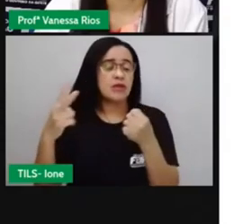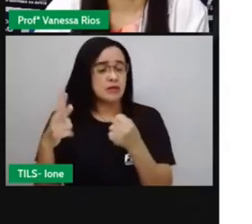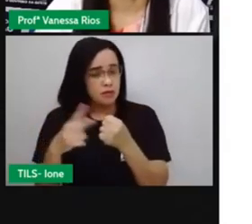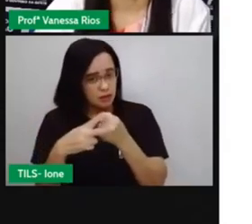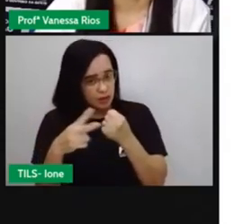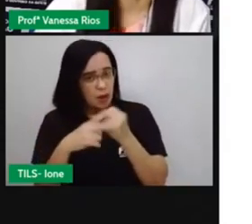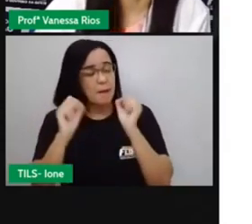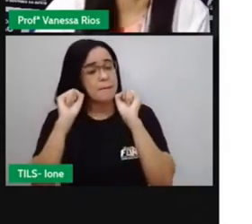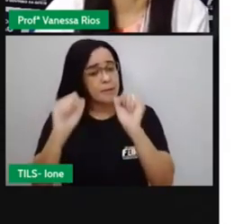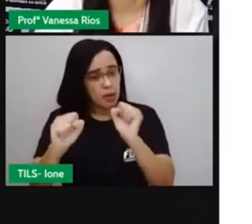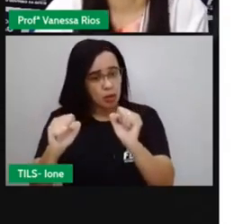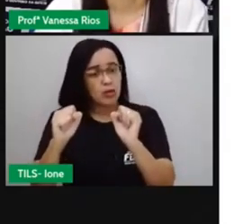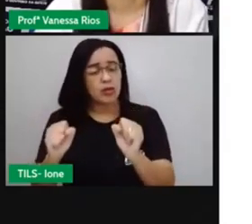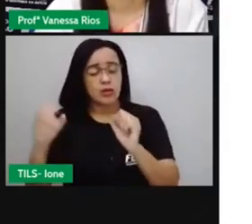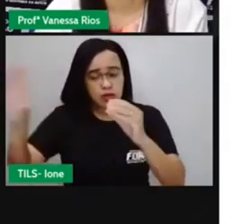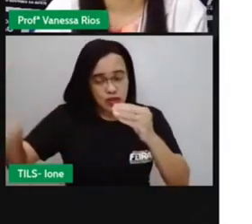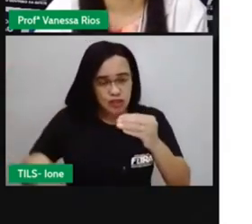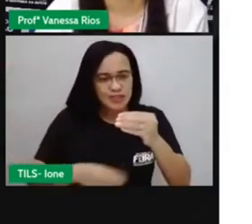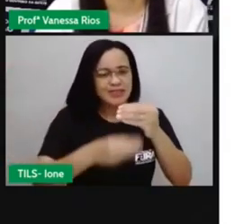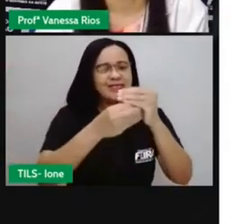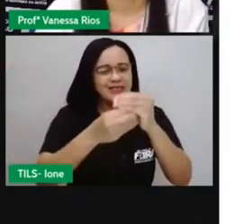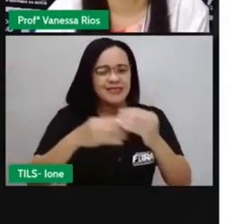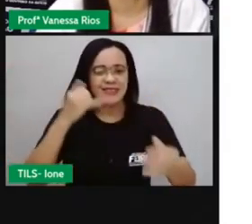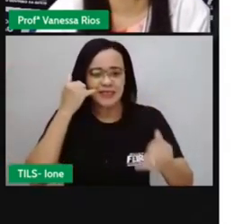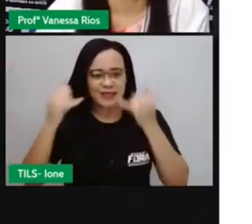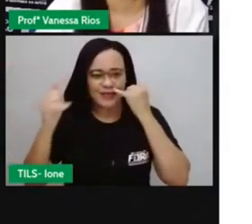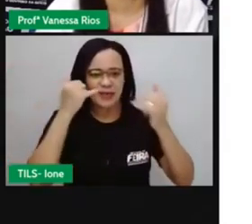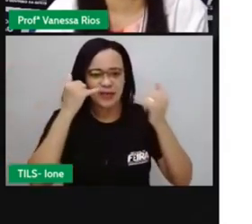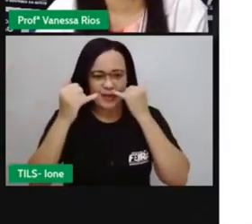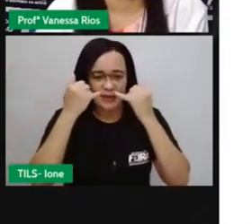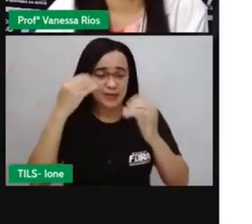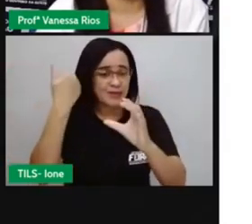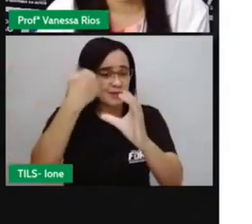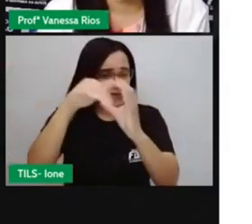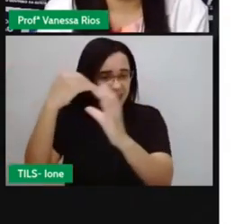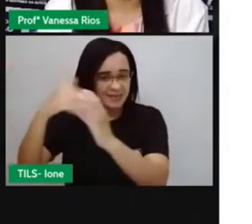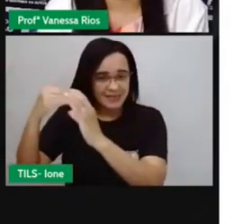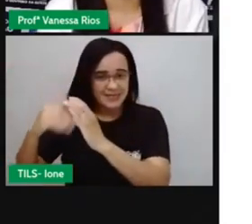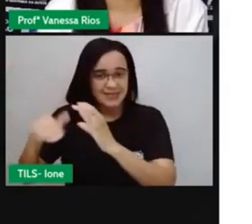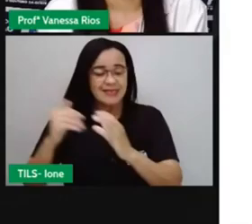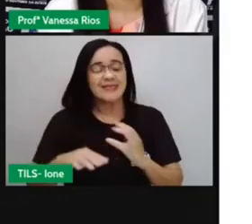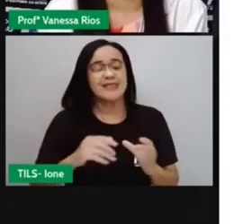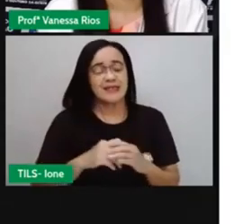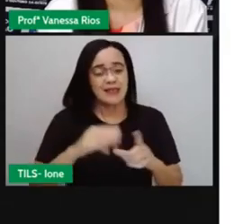aparecer complementando as informações, a mensagem aí dos cartuns.